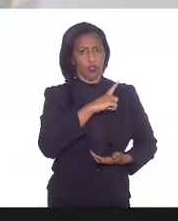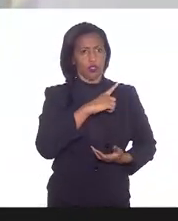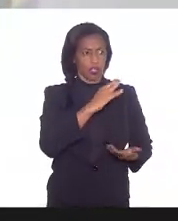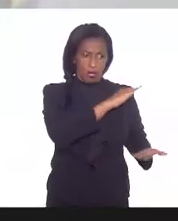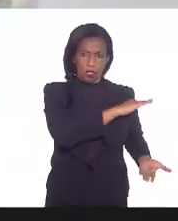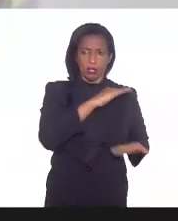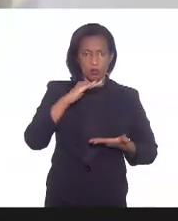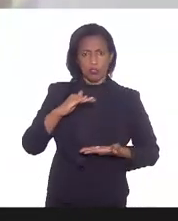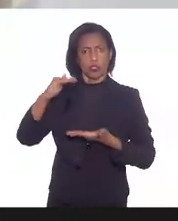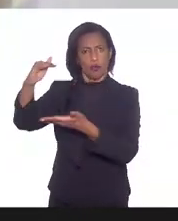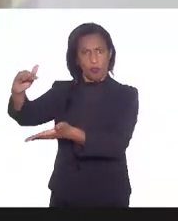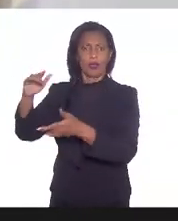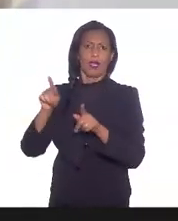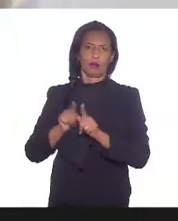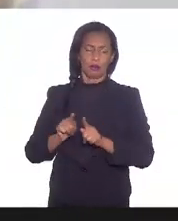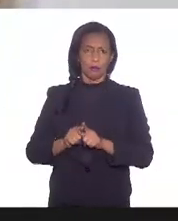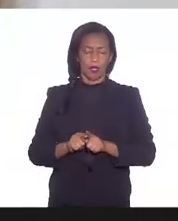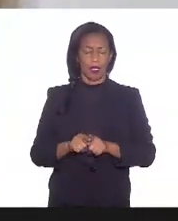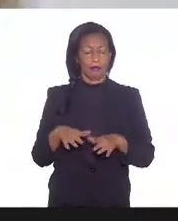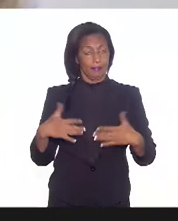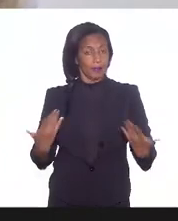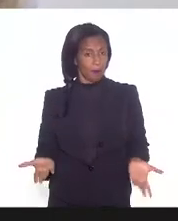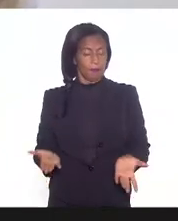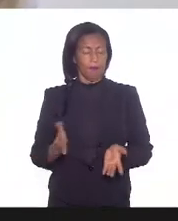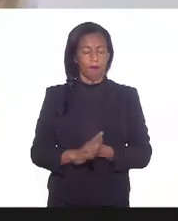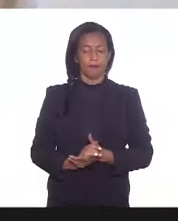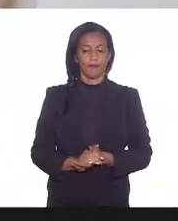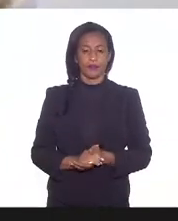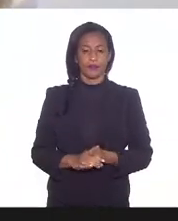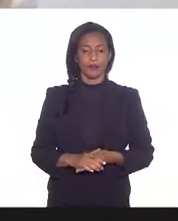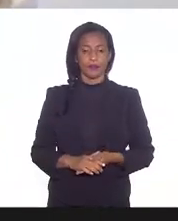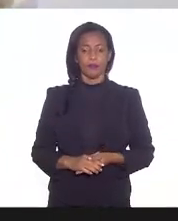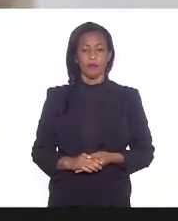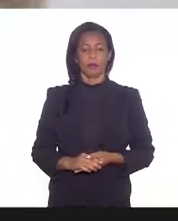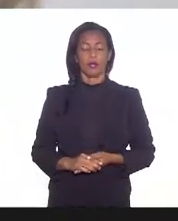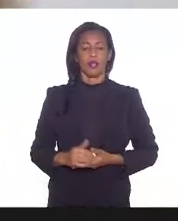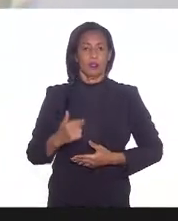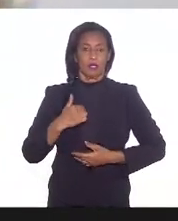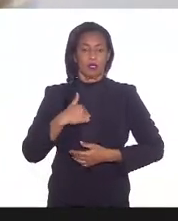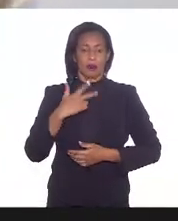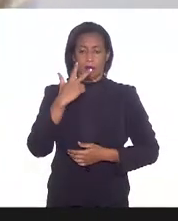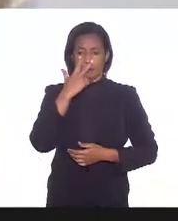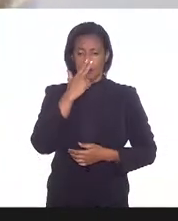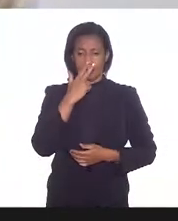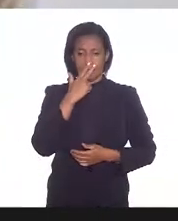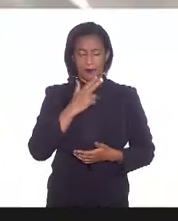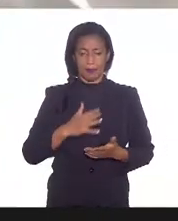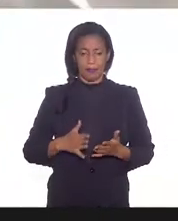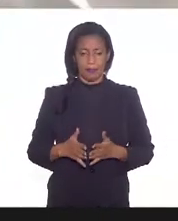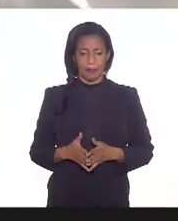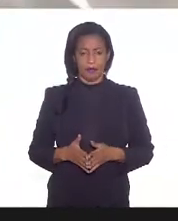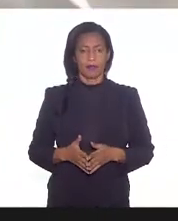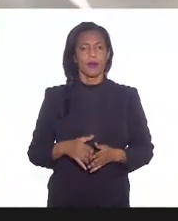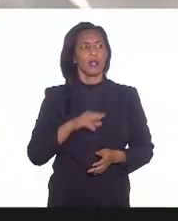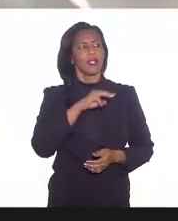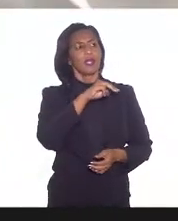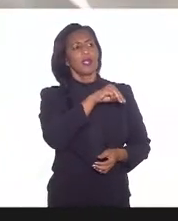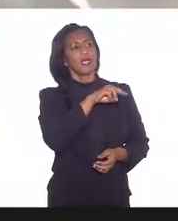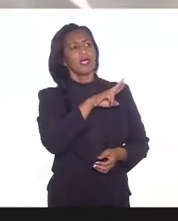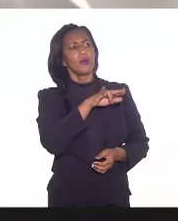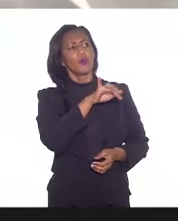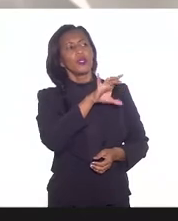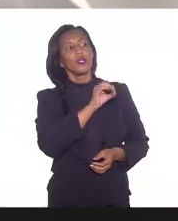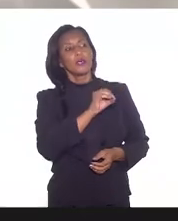já foi atendido também. Então, assim, me parece que a gente... Que município